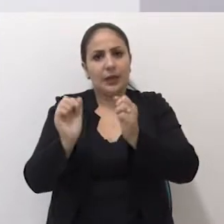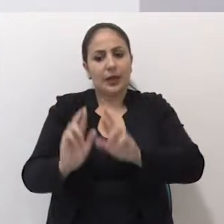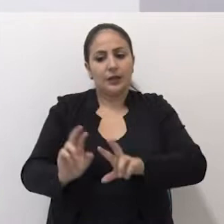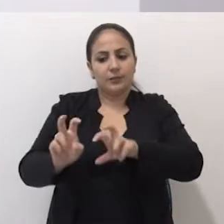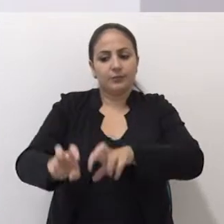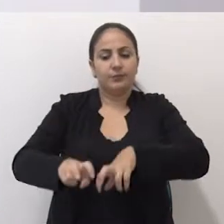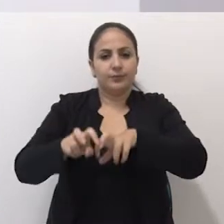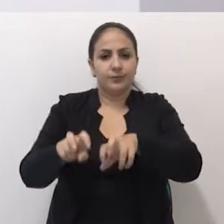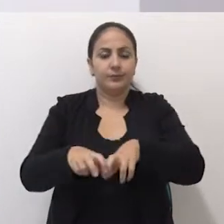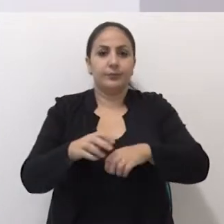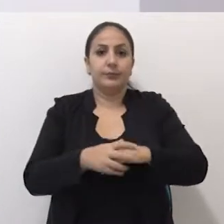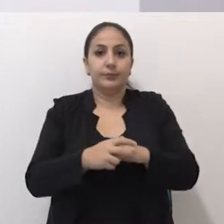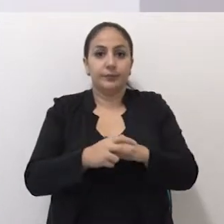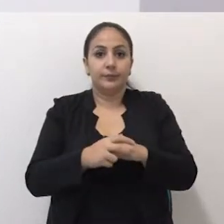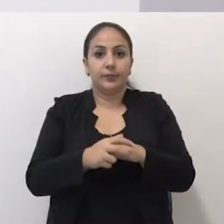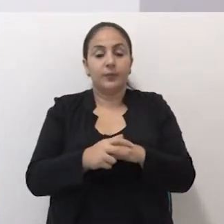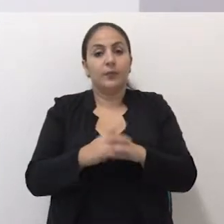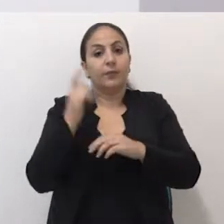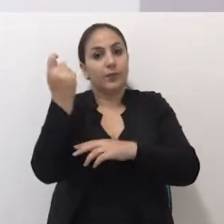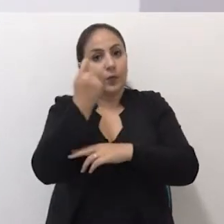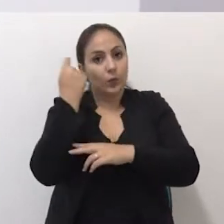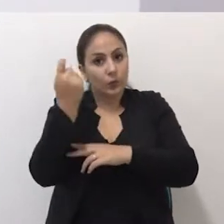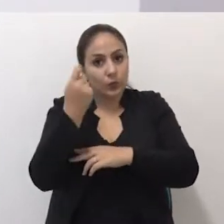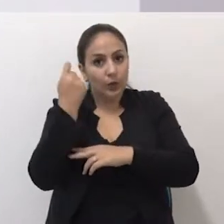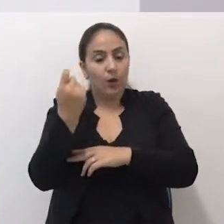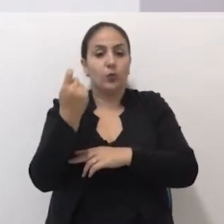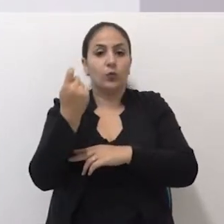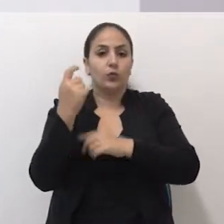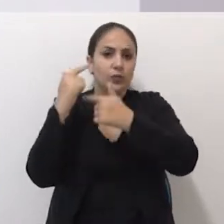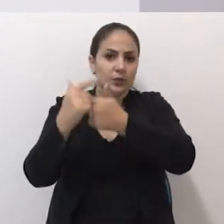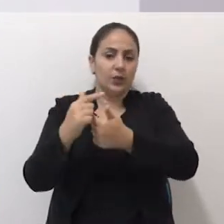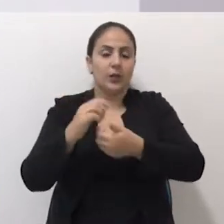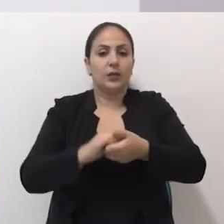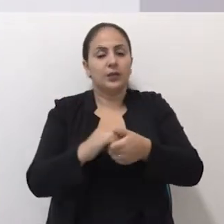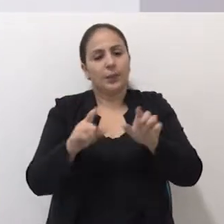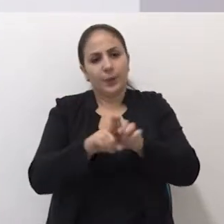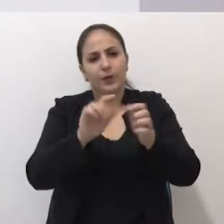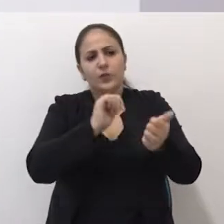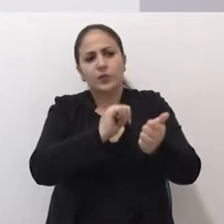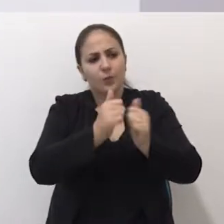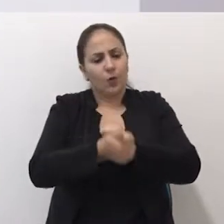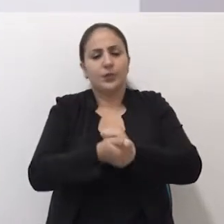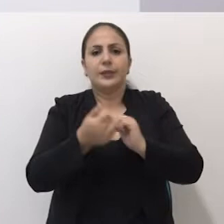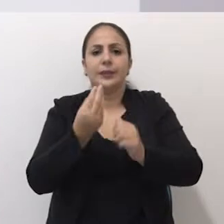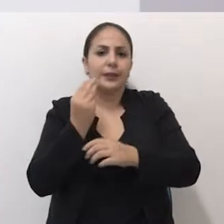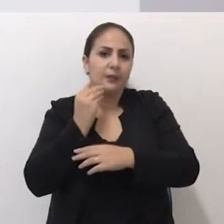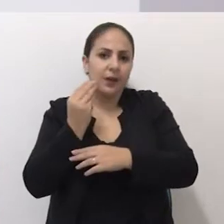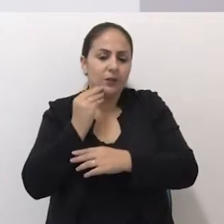área da agricultura, tradicionalismo, ao esporte e, lógico,